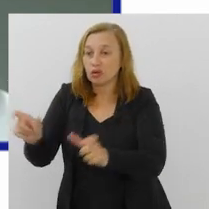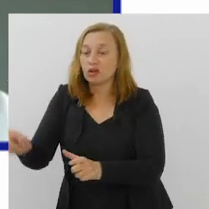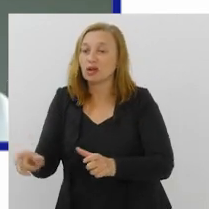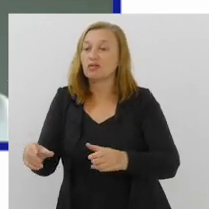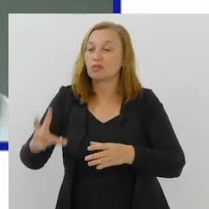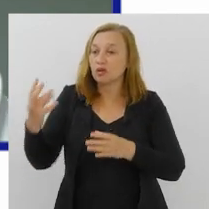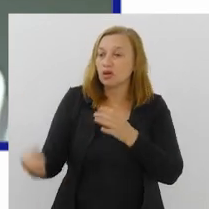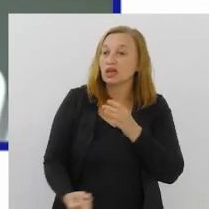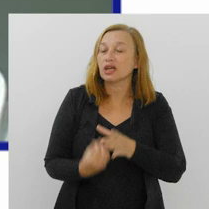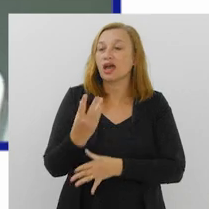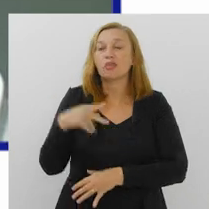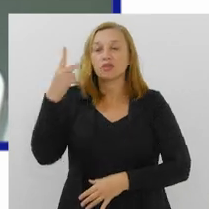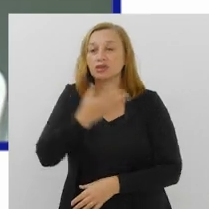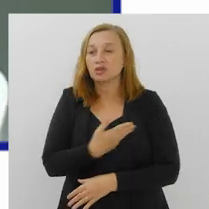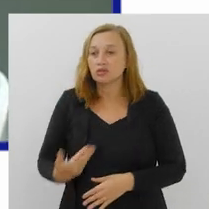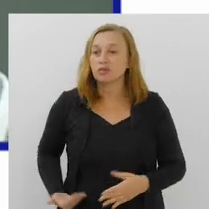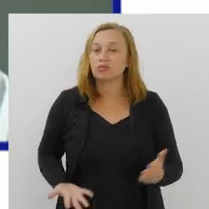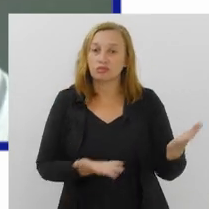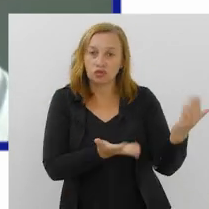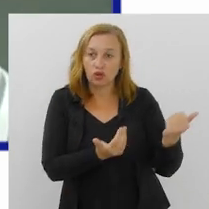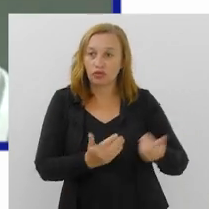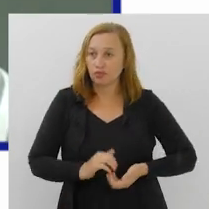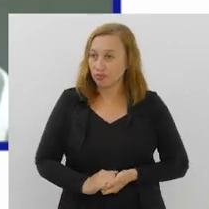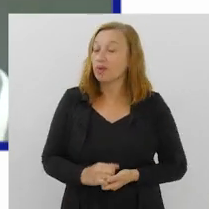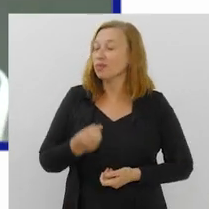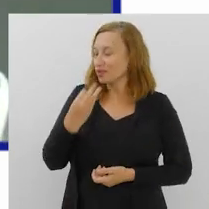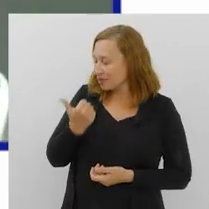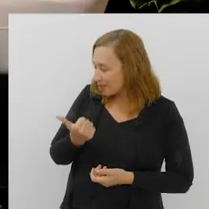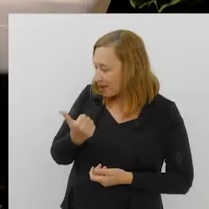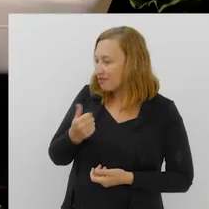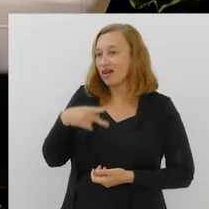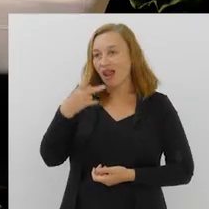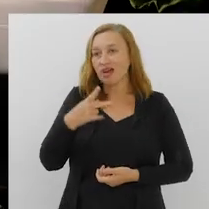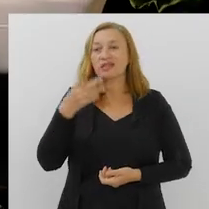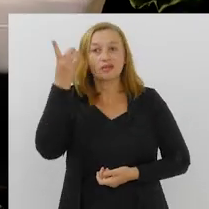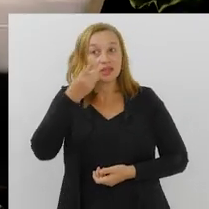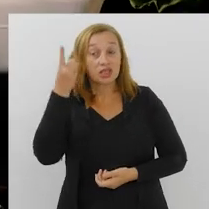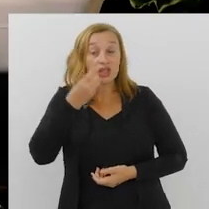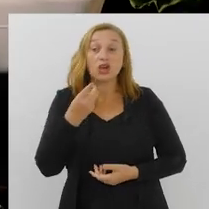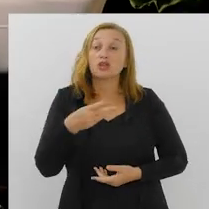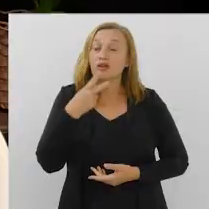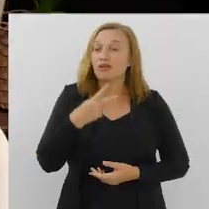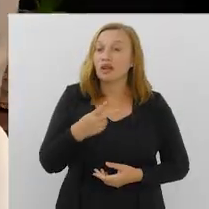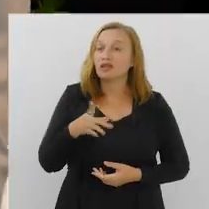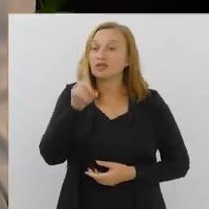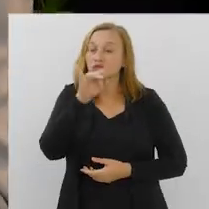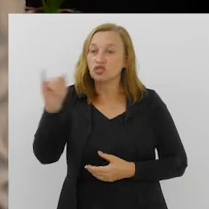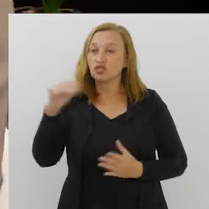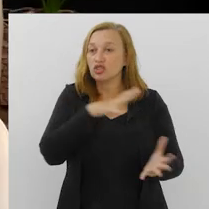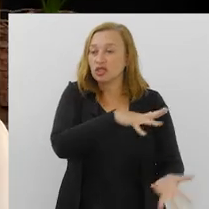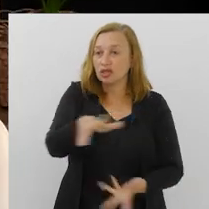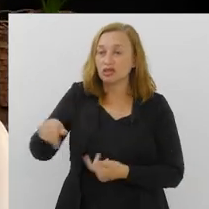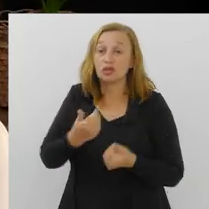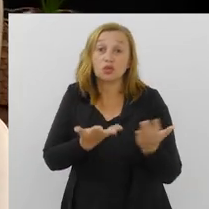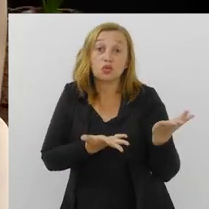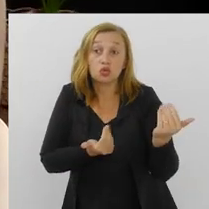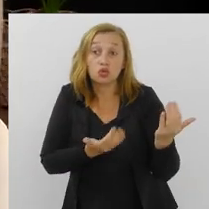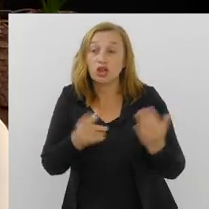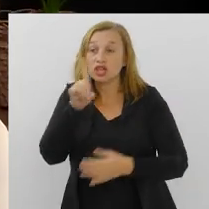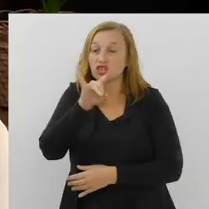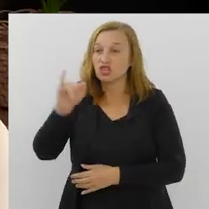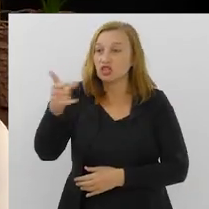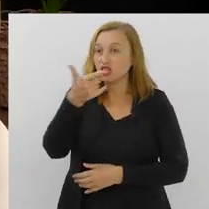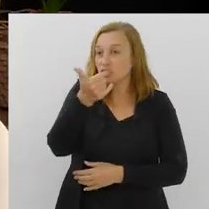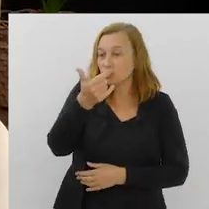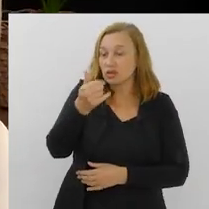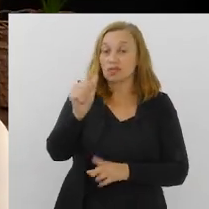principalmente políticas públicas para a nossa juventude. Muito bem pontuado, deputado. Nós estamos tratando do Dia Internacional da